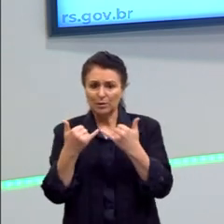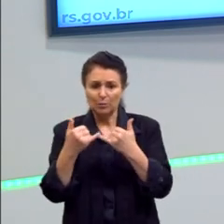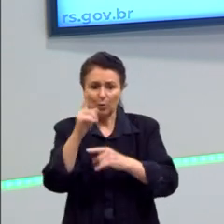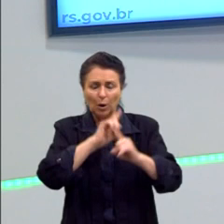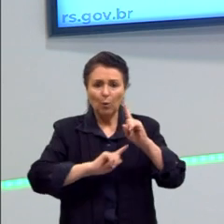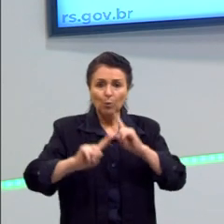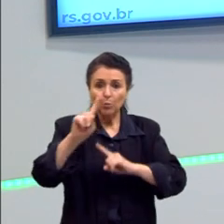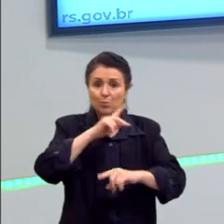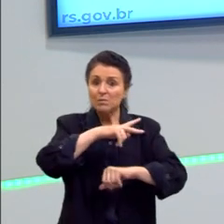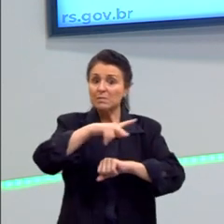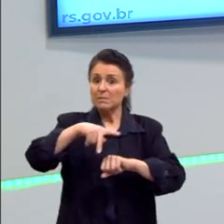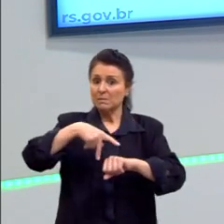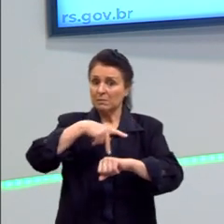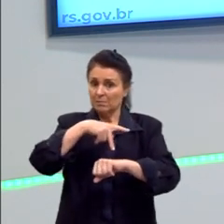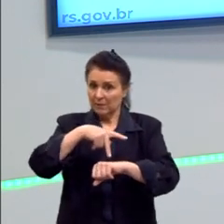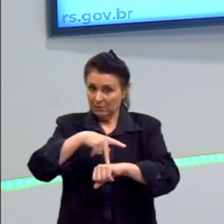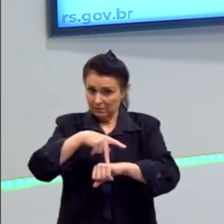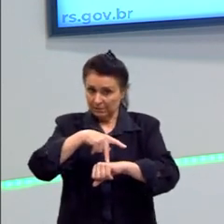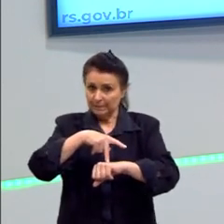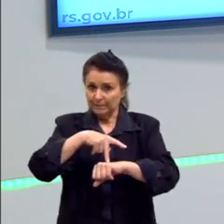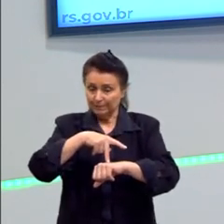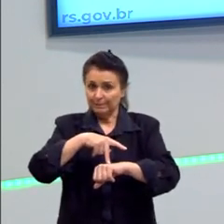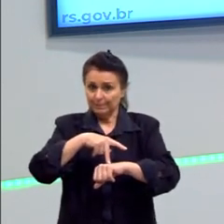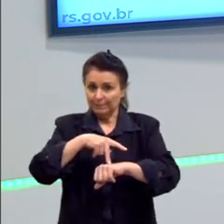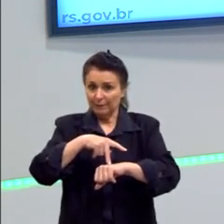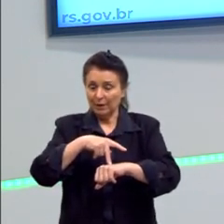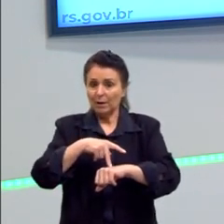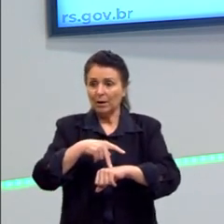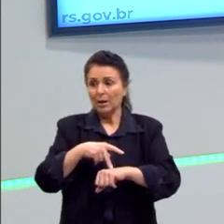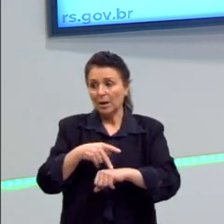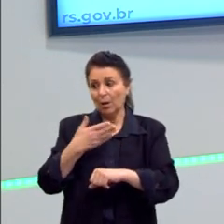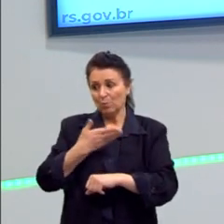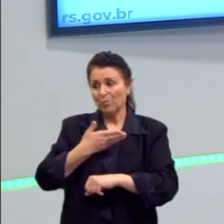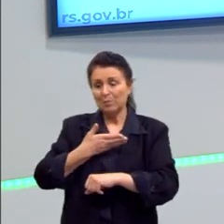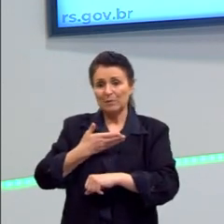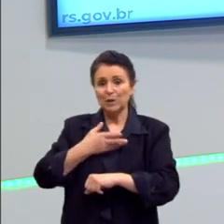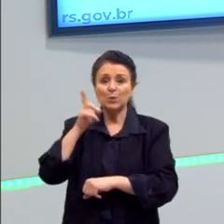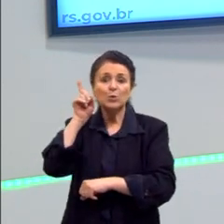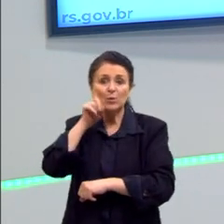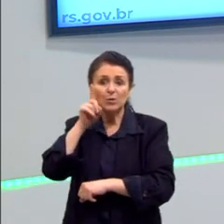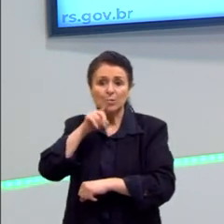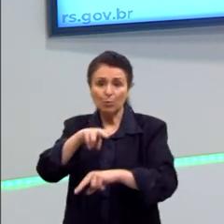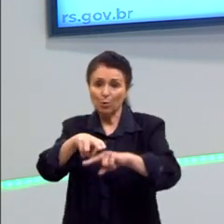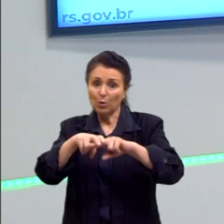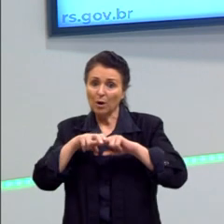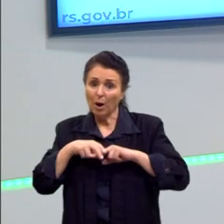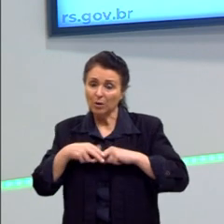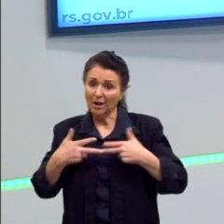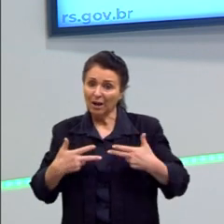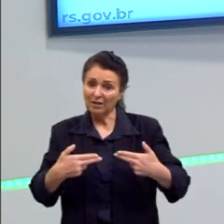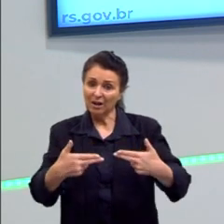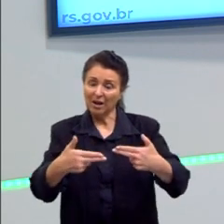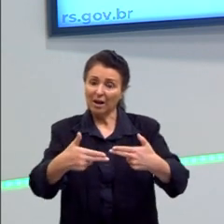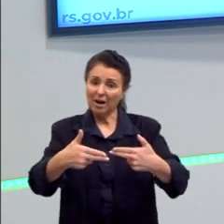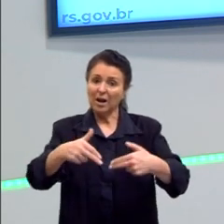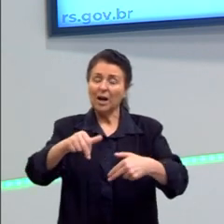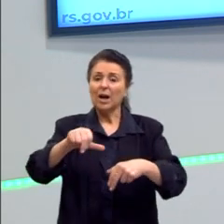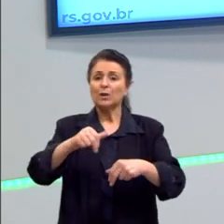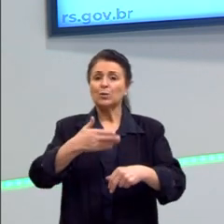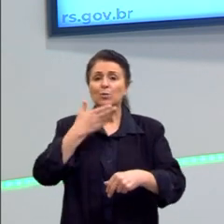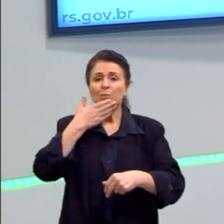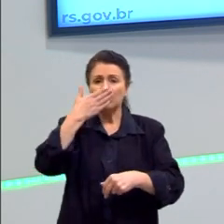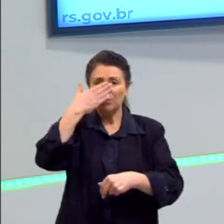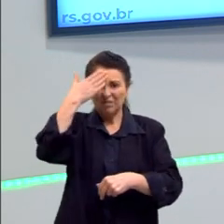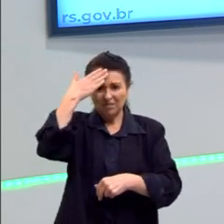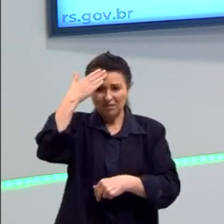países que eram ou seriam a favor dos Estados Unidos, em função da guerra do Iraque, acabam não ficando a favor dos Estados